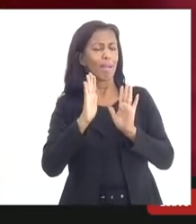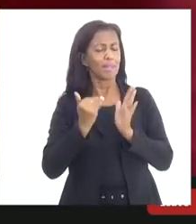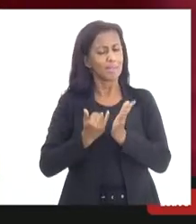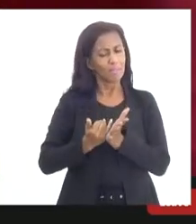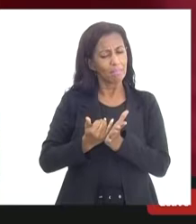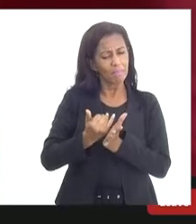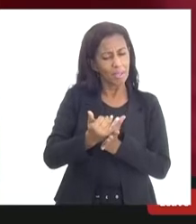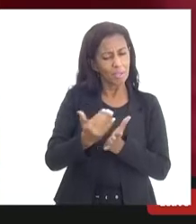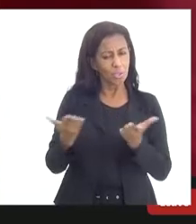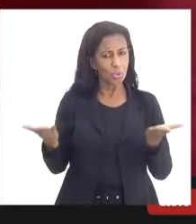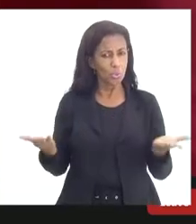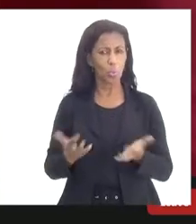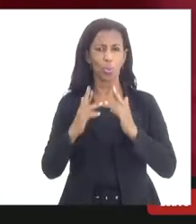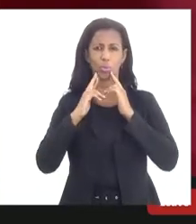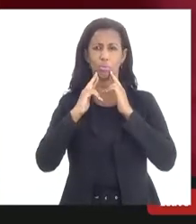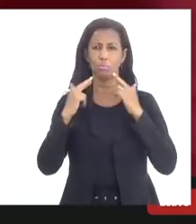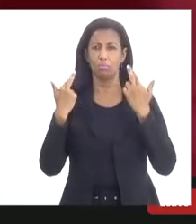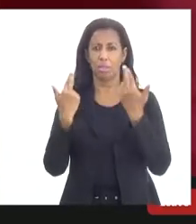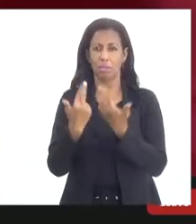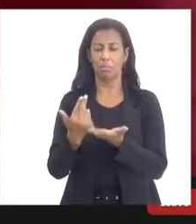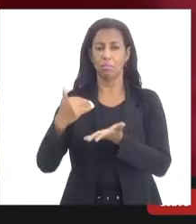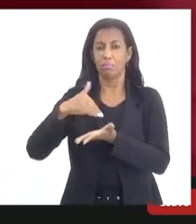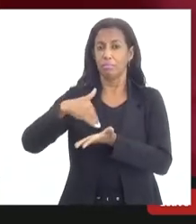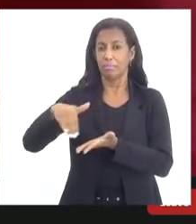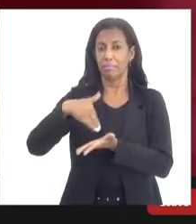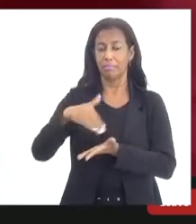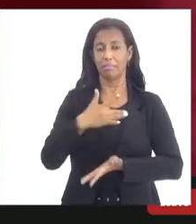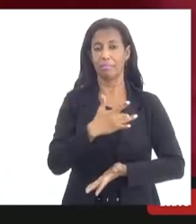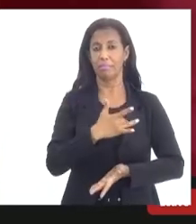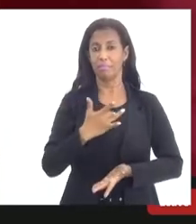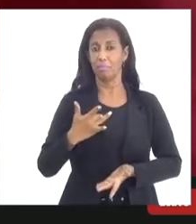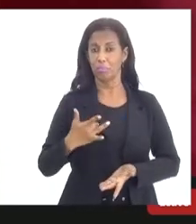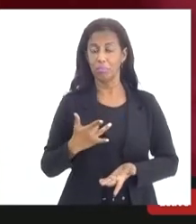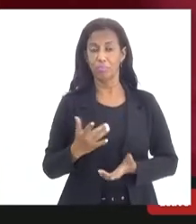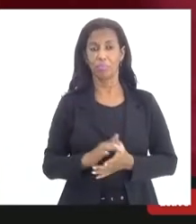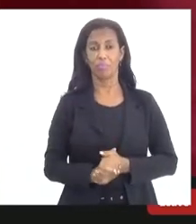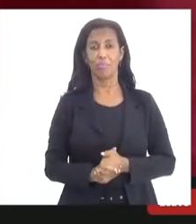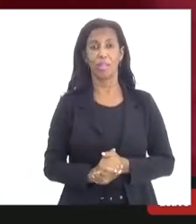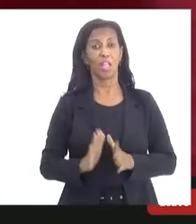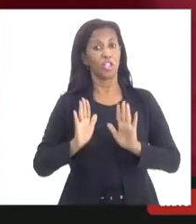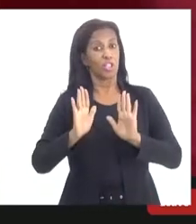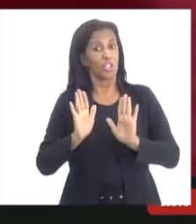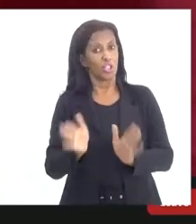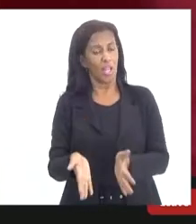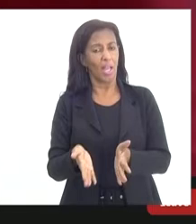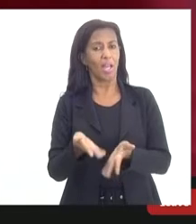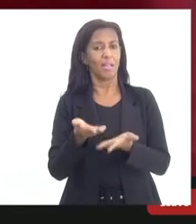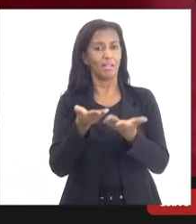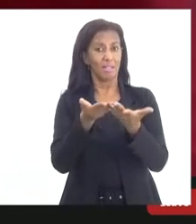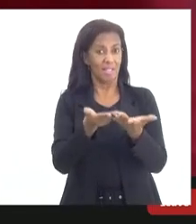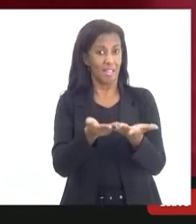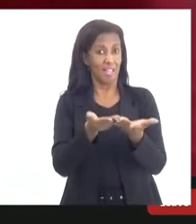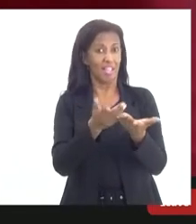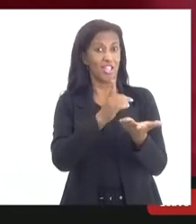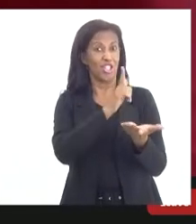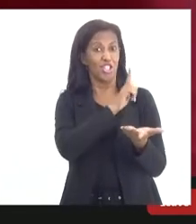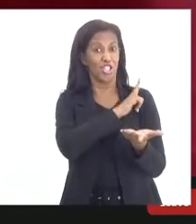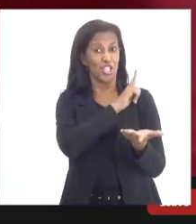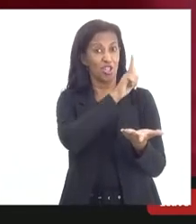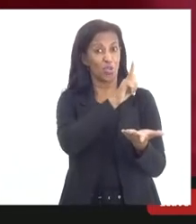daqui a nossa reunião com o secretário de saúde né já que ele passa a ser o gestor